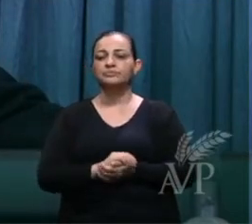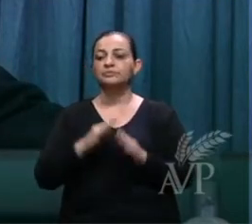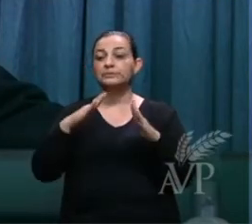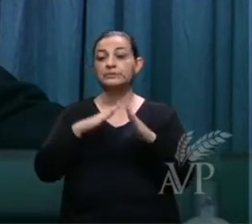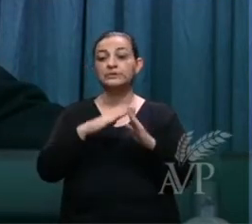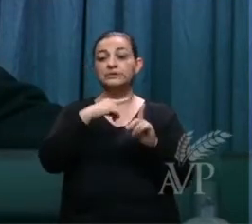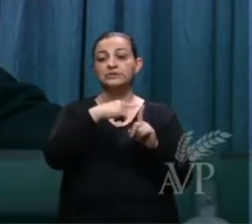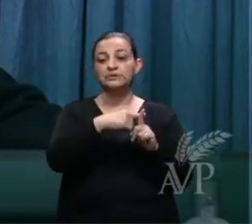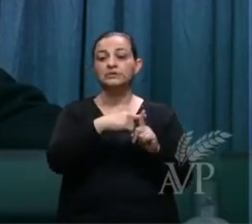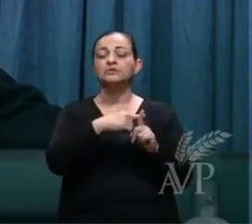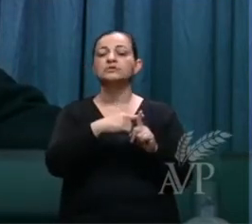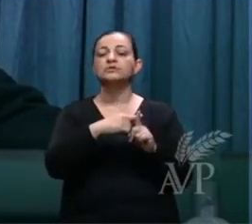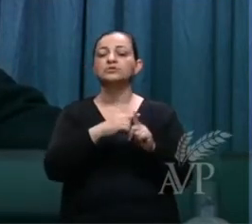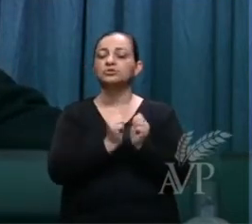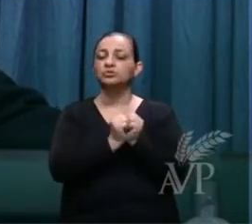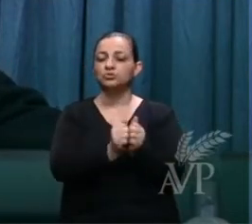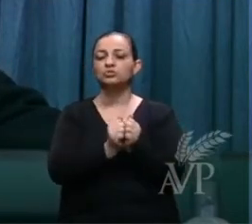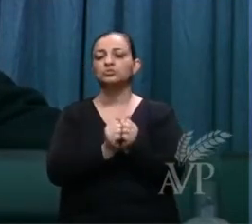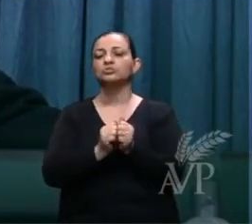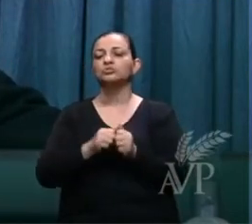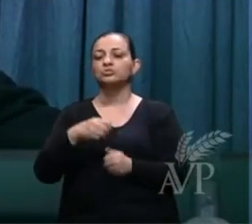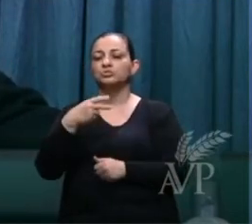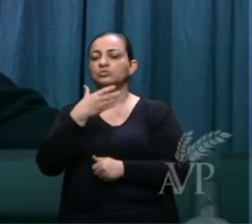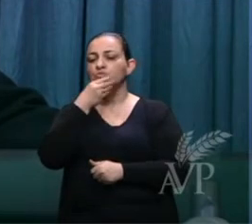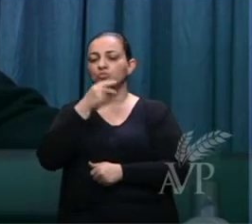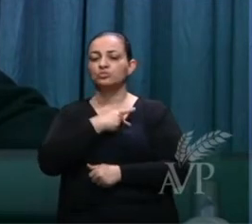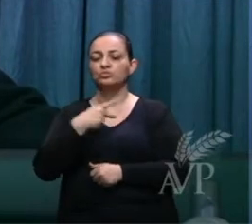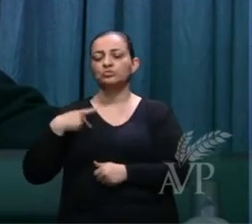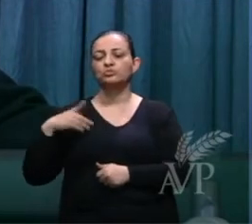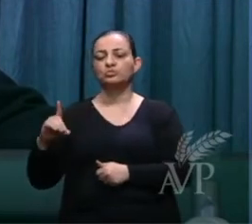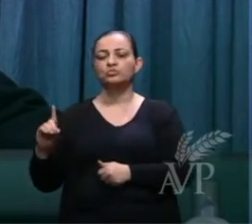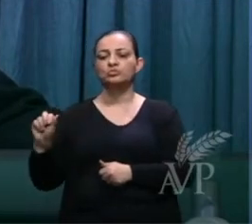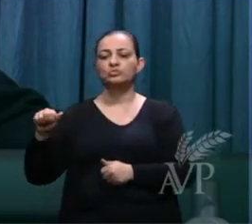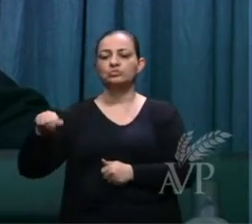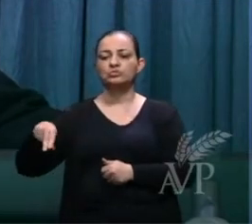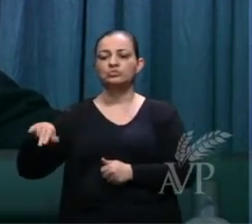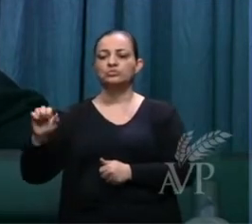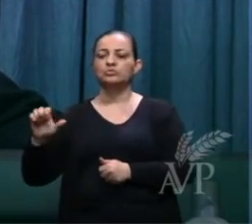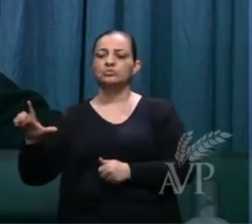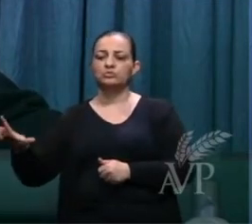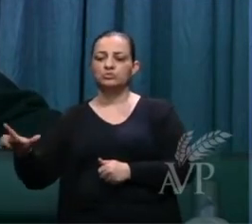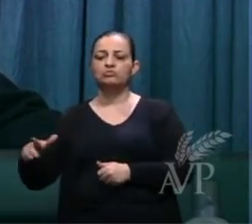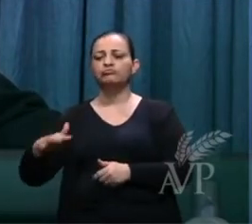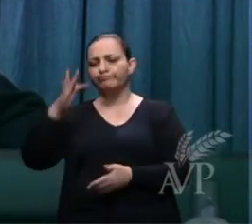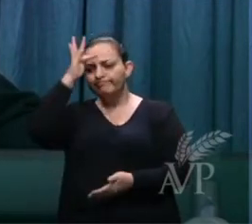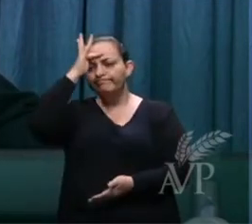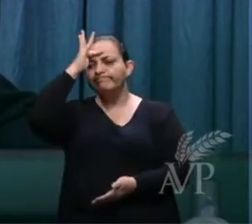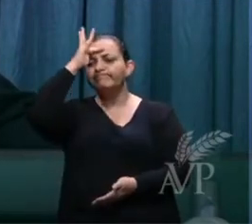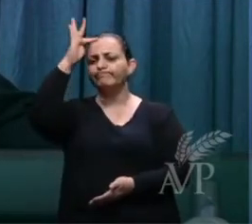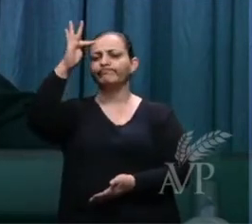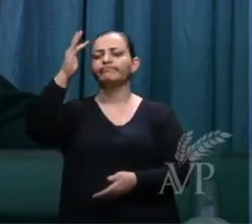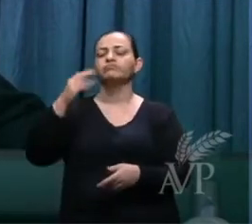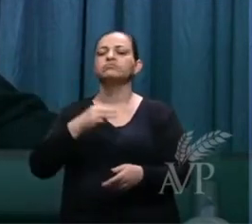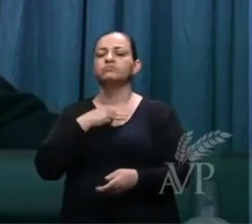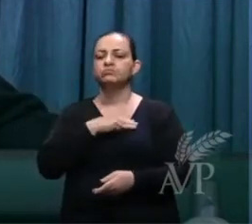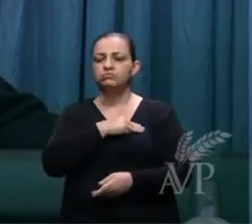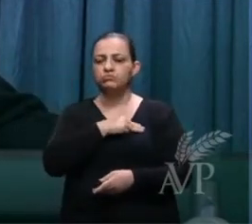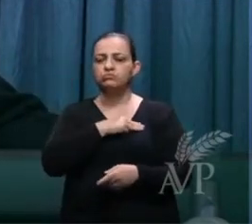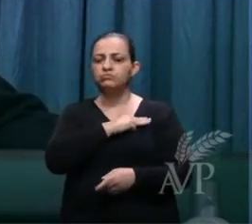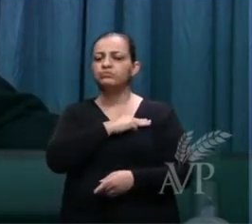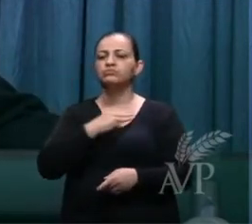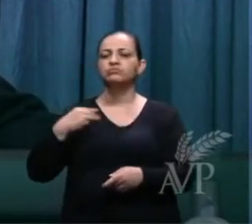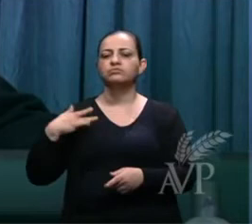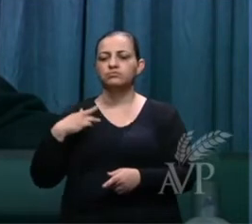estará com o pastor Daniel, que tem sido um fiel ministro junto a